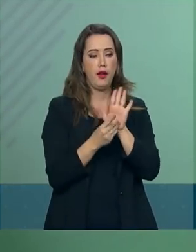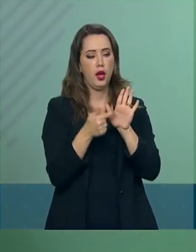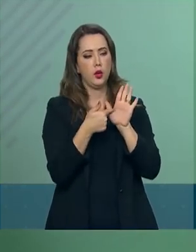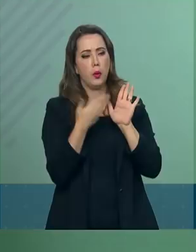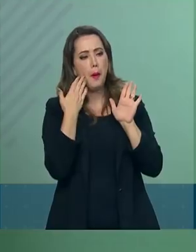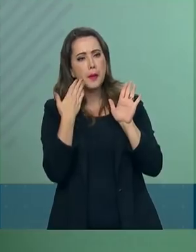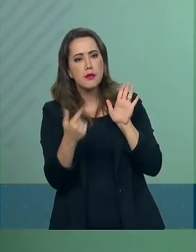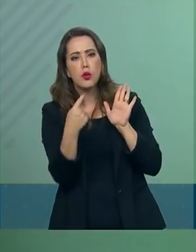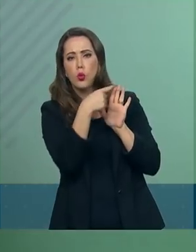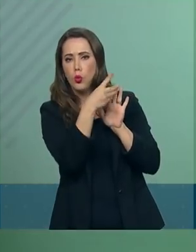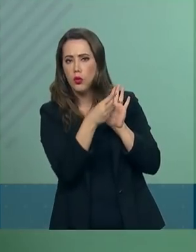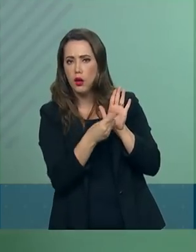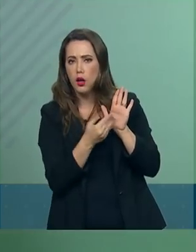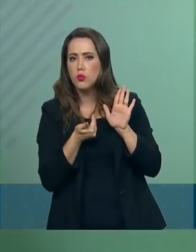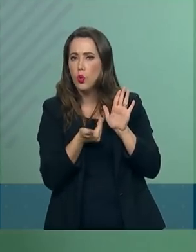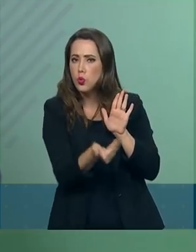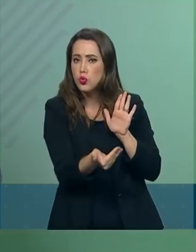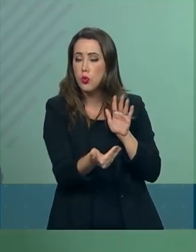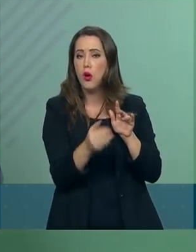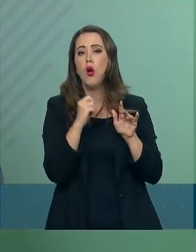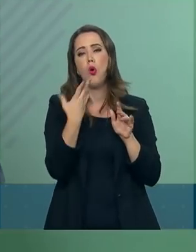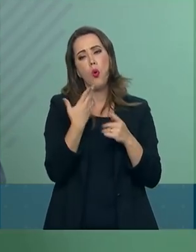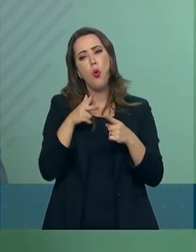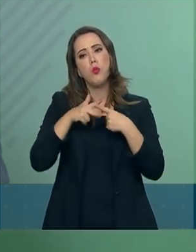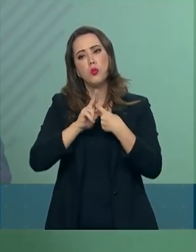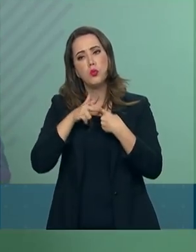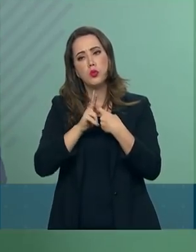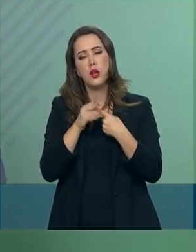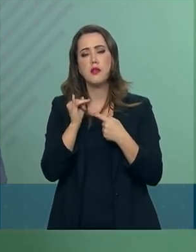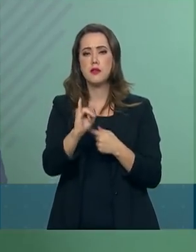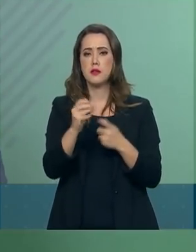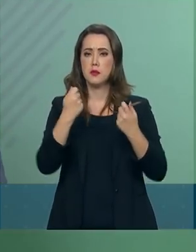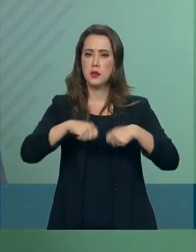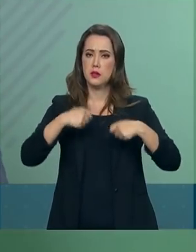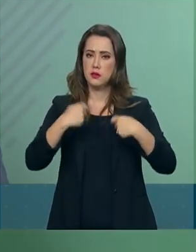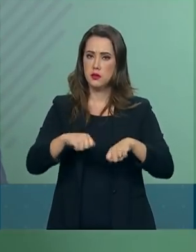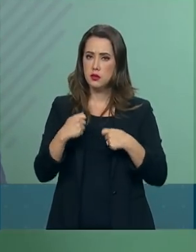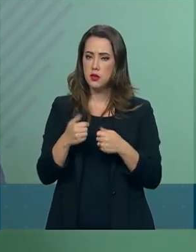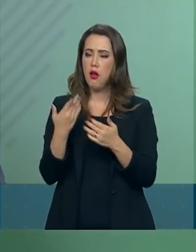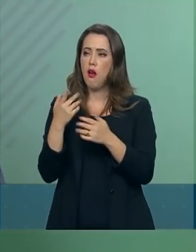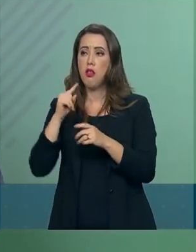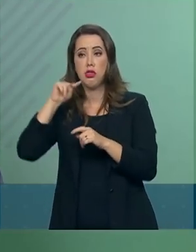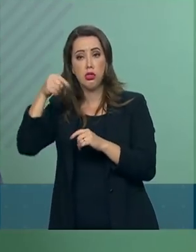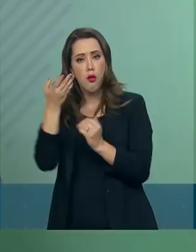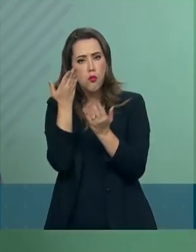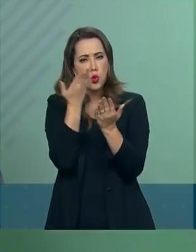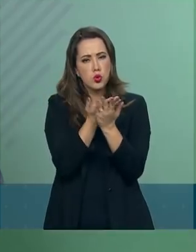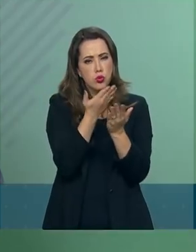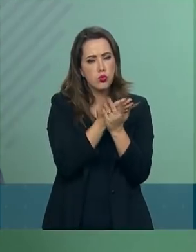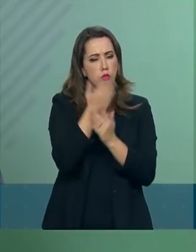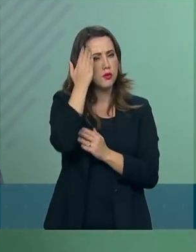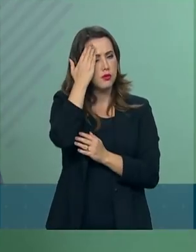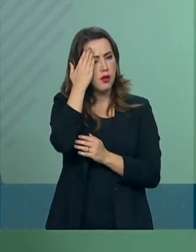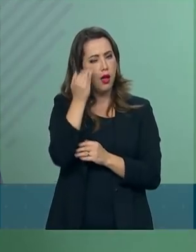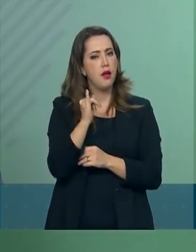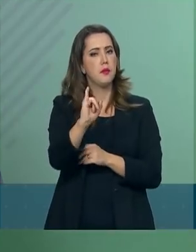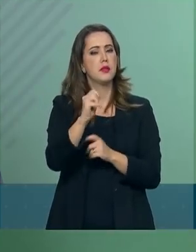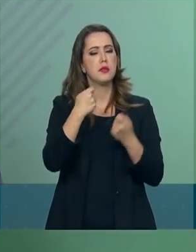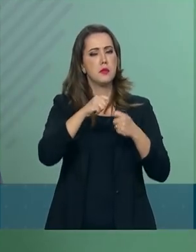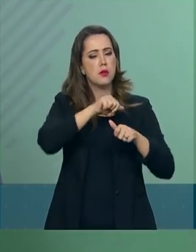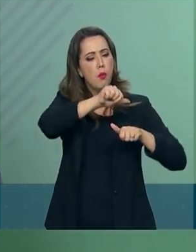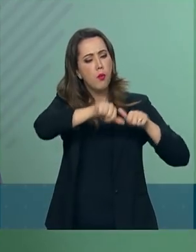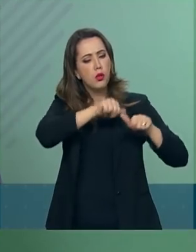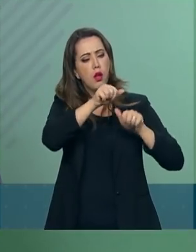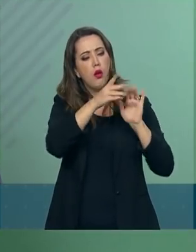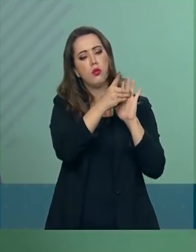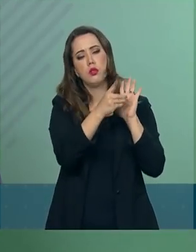posicionar-se com algumas modificações em relação a ele a partir desses estudos que foram desencadeados desde o momento